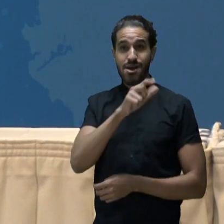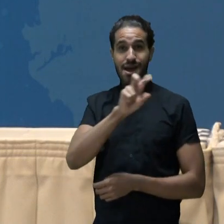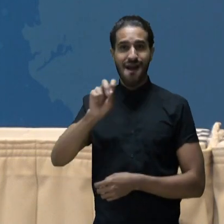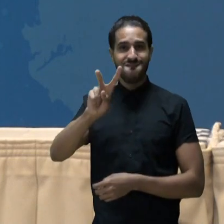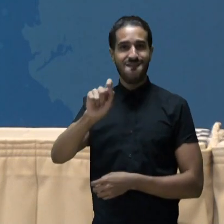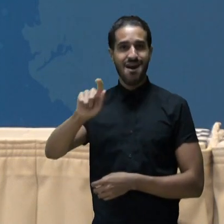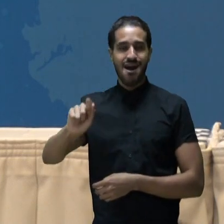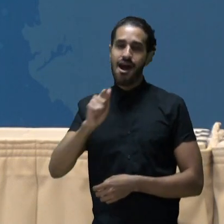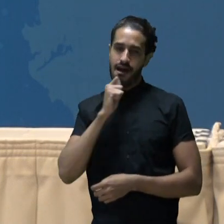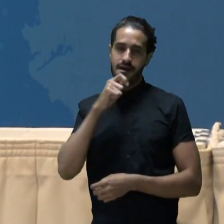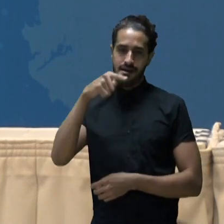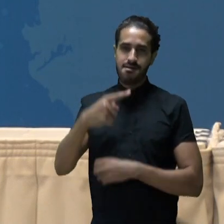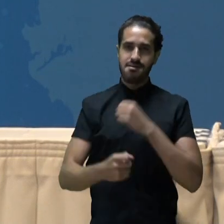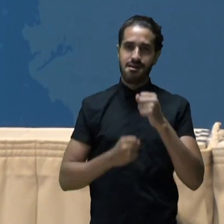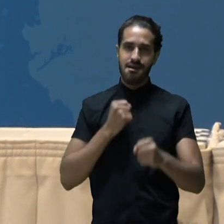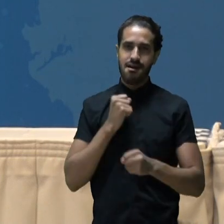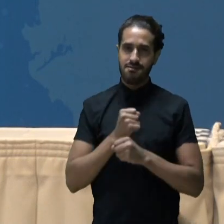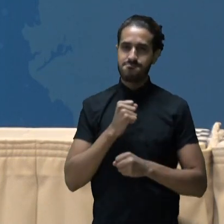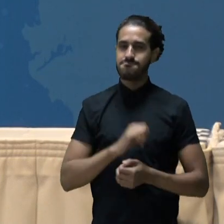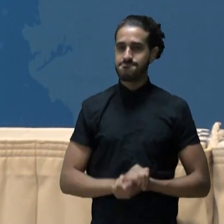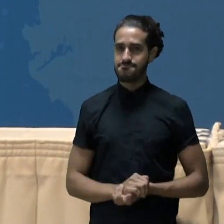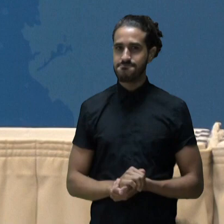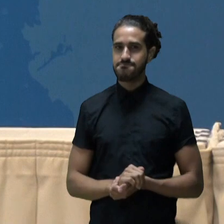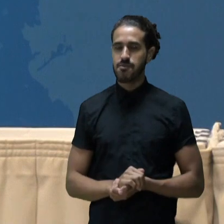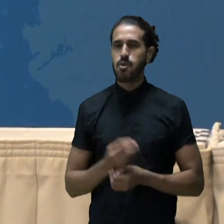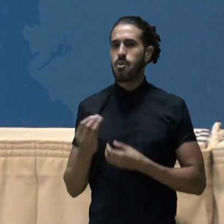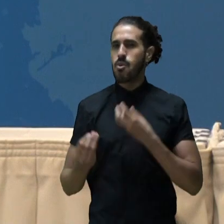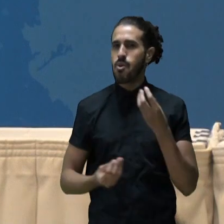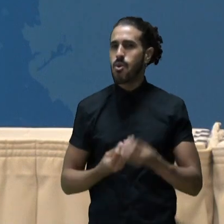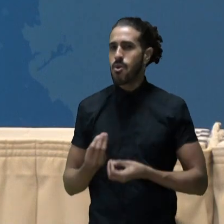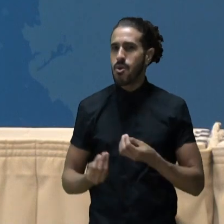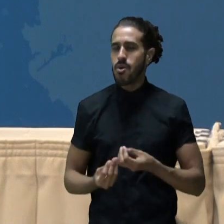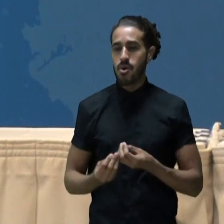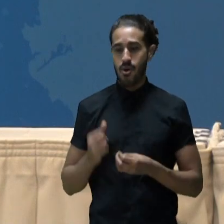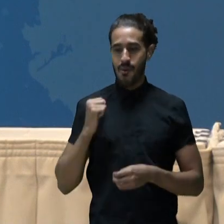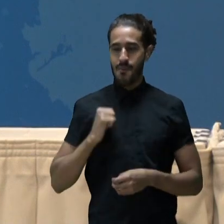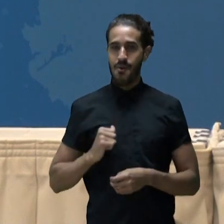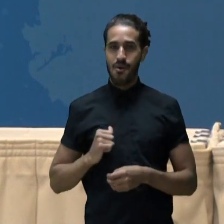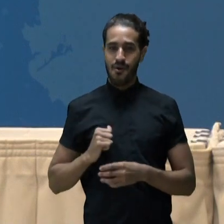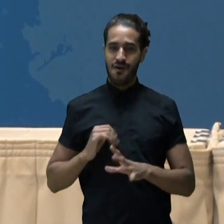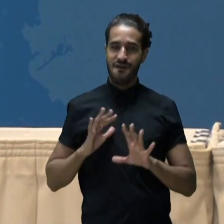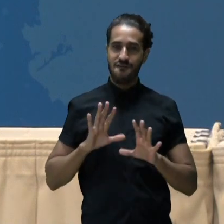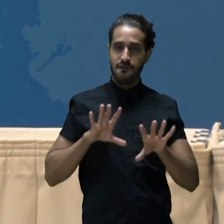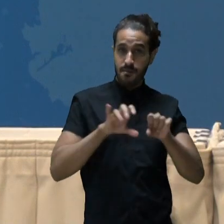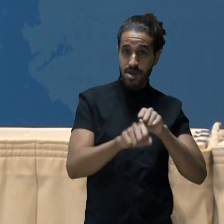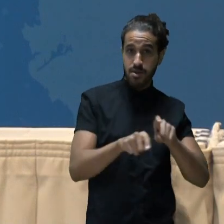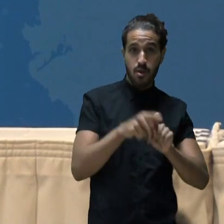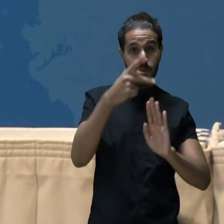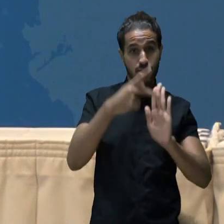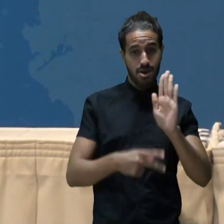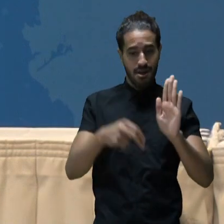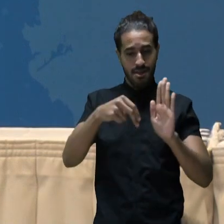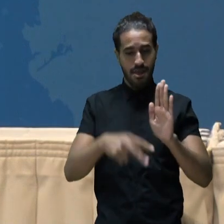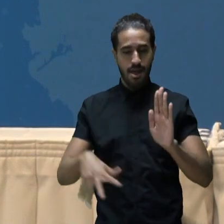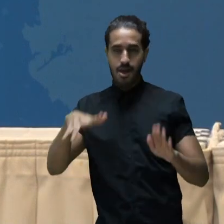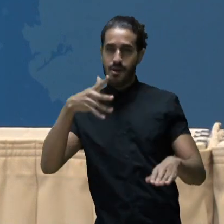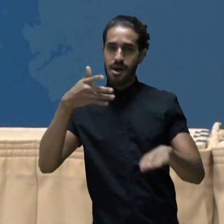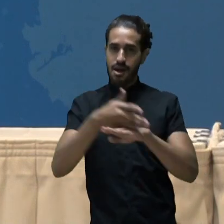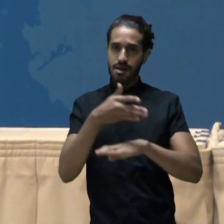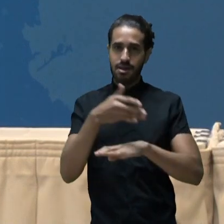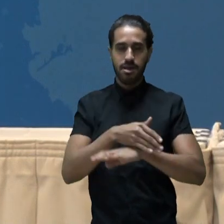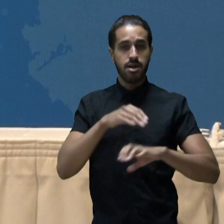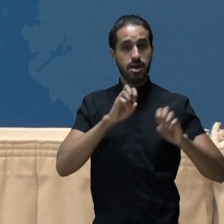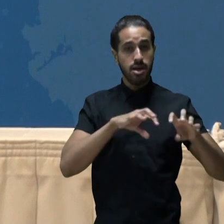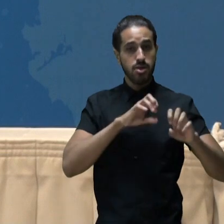vagas ainda este ano por meio do Bolsa Formação do Programa Nacional de Acesso ao